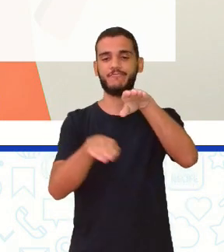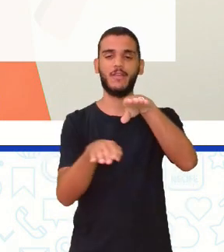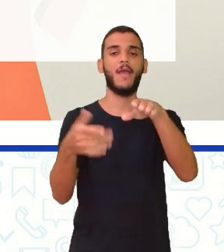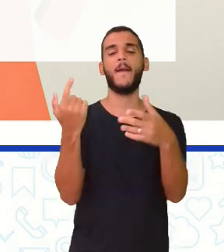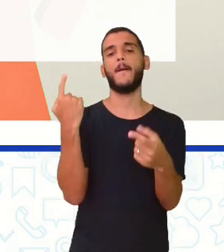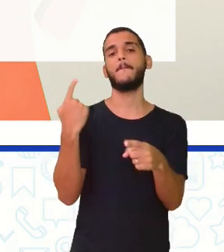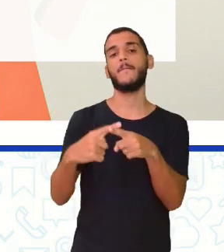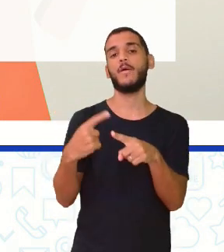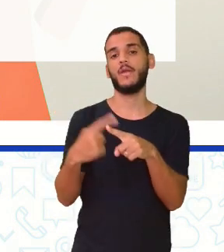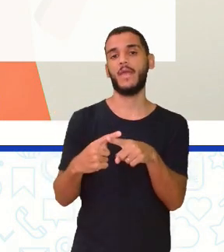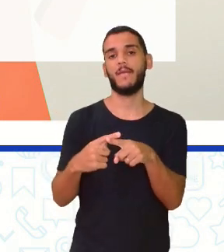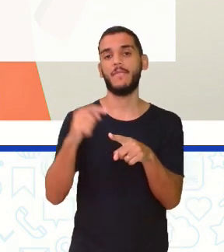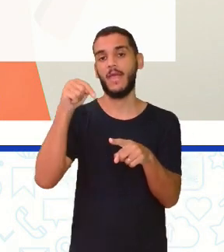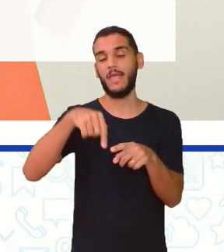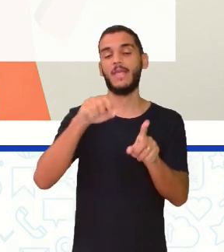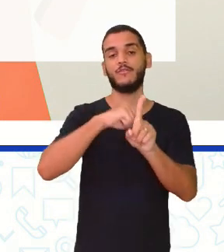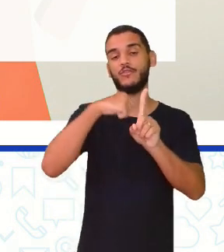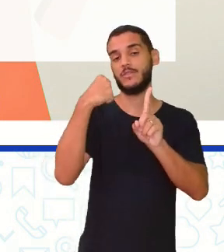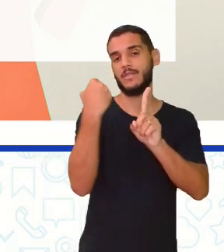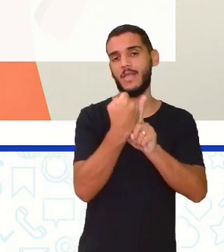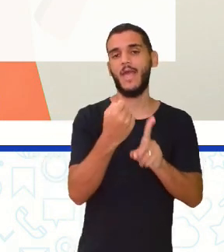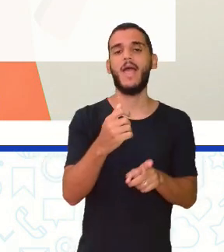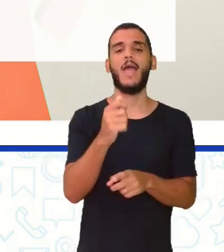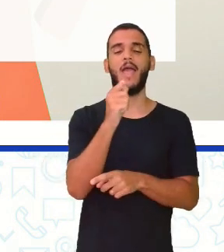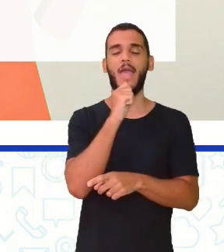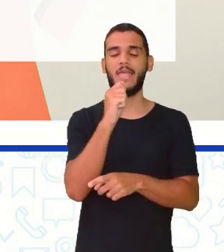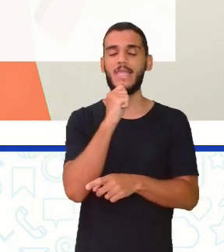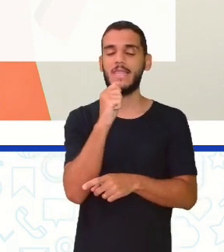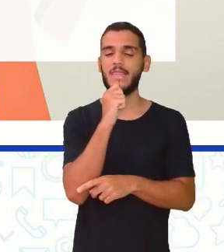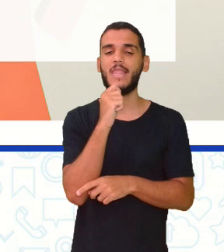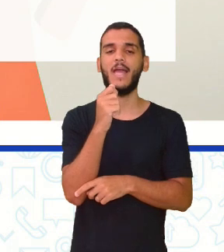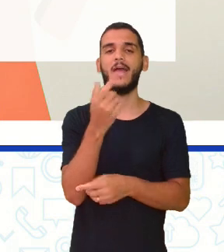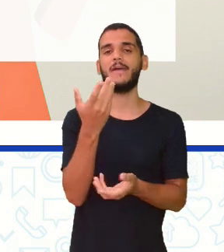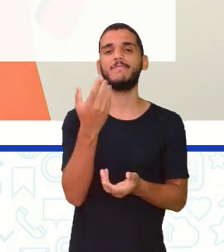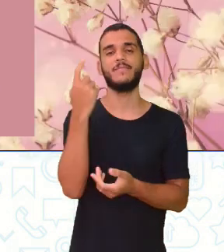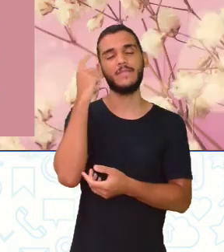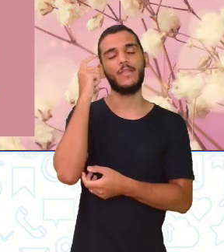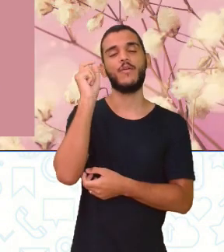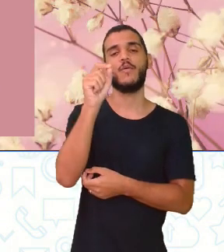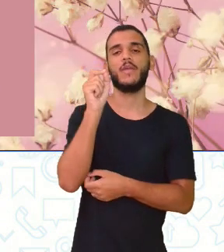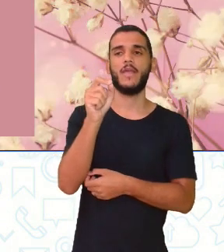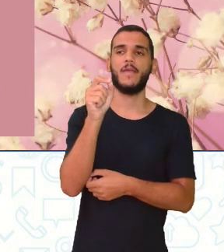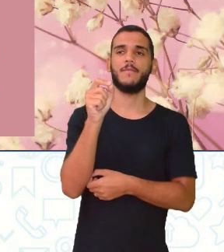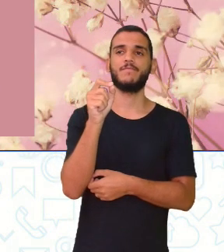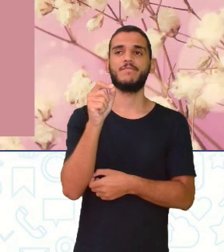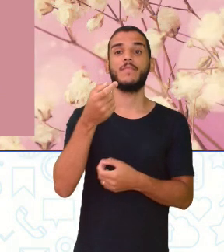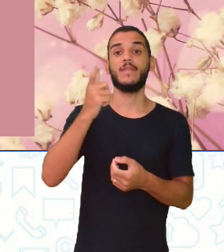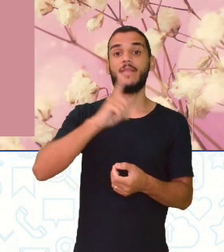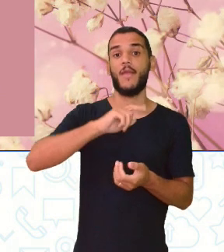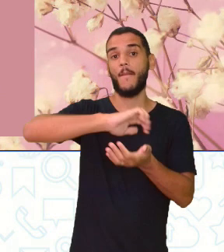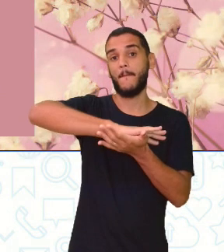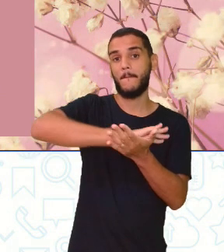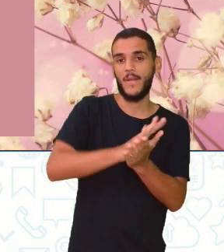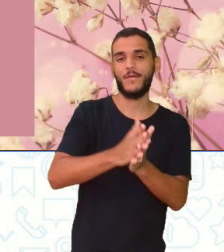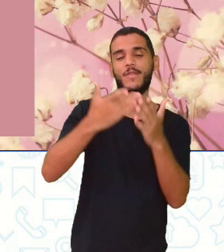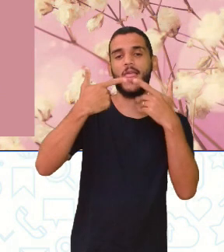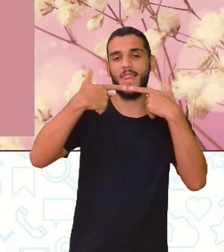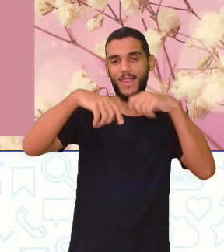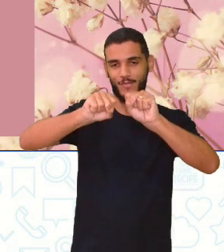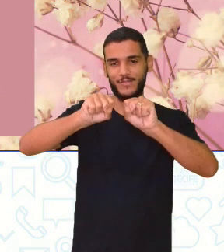Porque a nossa sociedade ainda está imbuída, ainda está imersa no que a gente pode chamar de preconceito linguístico.